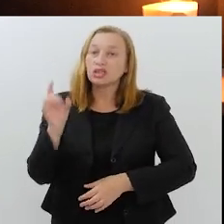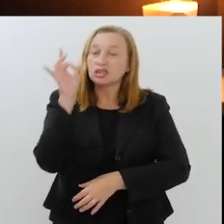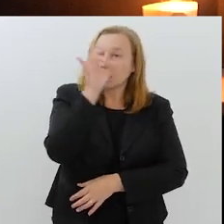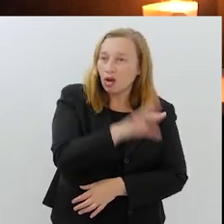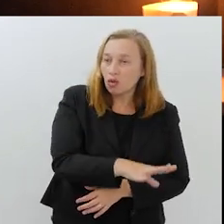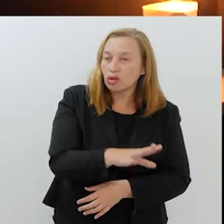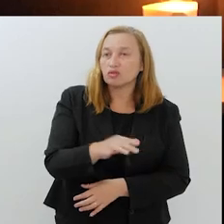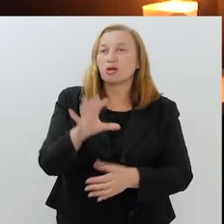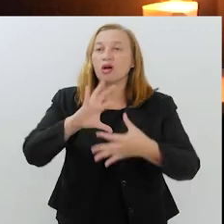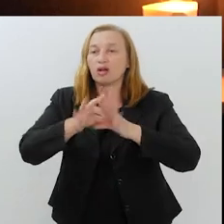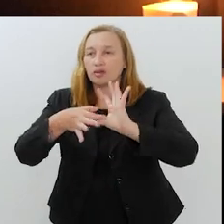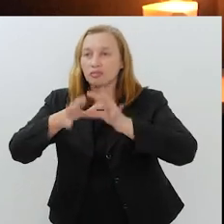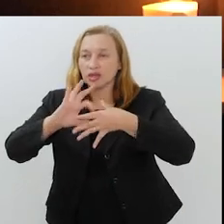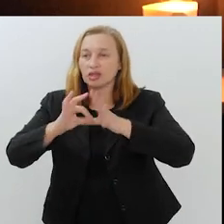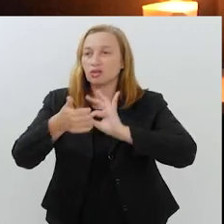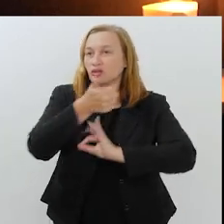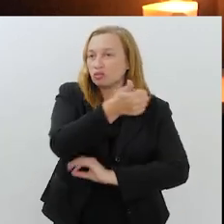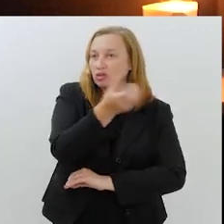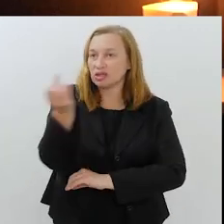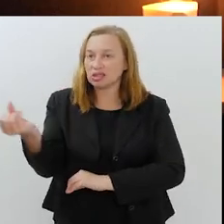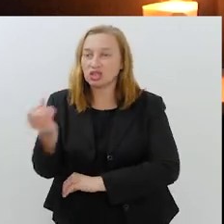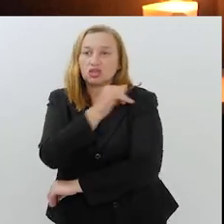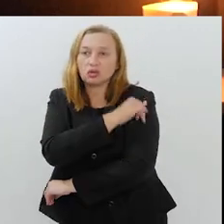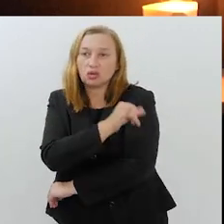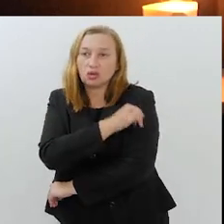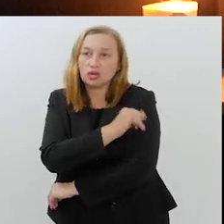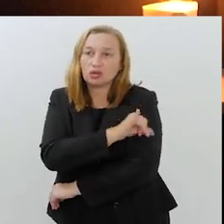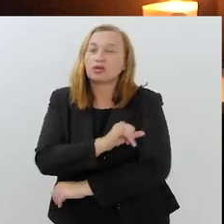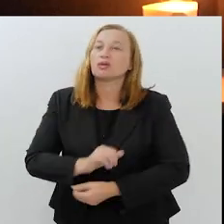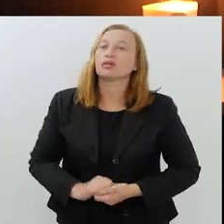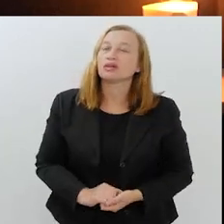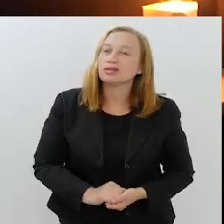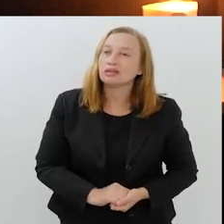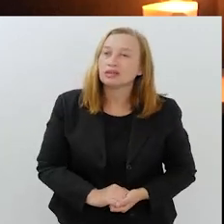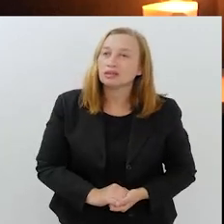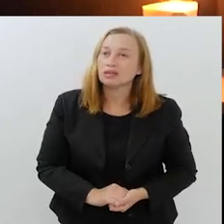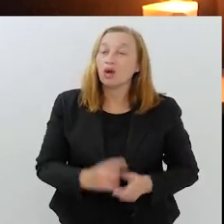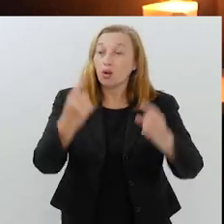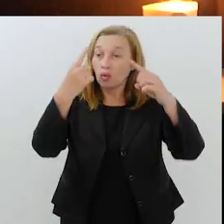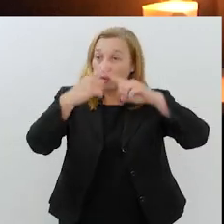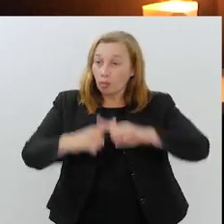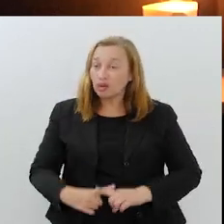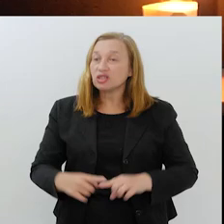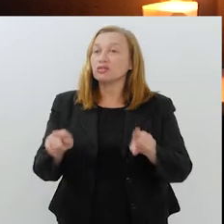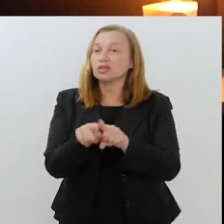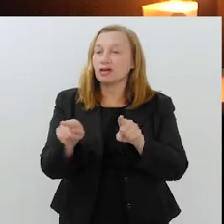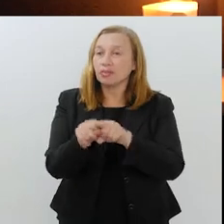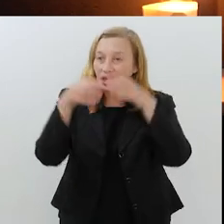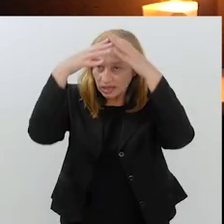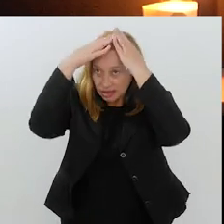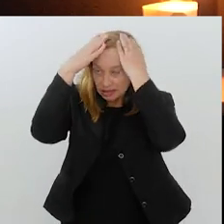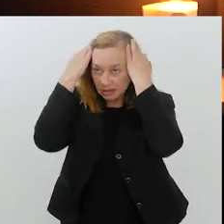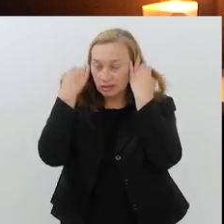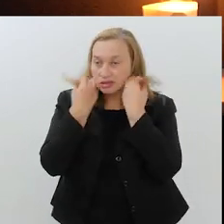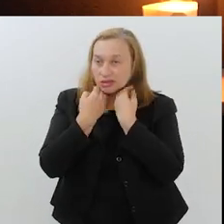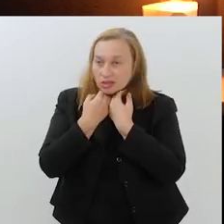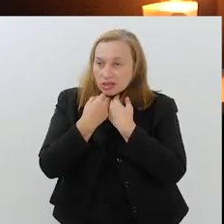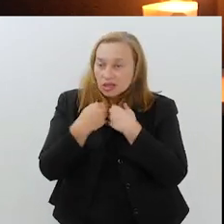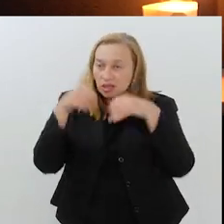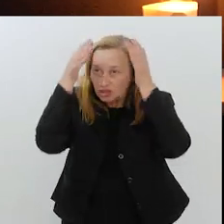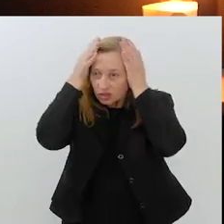na última Olimpíada, na Olimpíada do Rio de Janeiro em 2016, uma esgrimista americana que competiu de véu também.